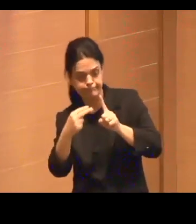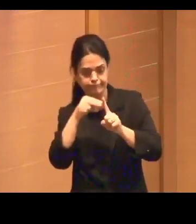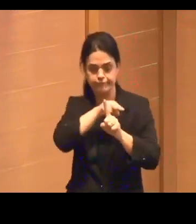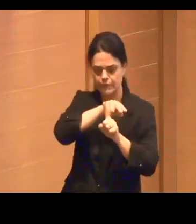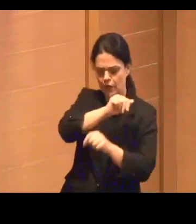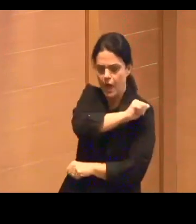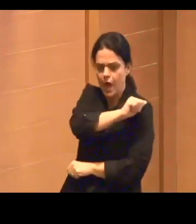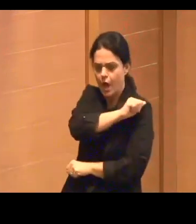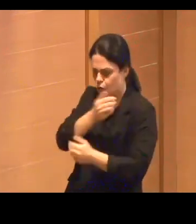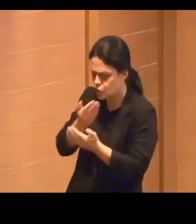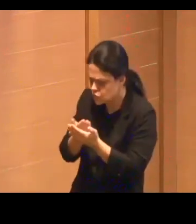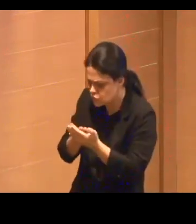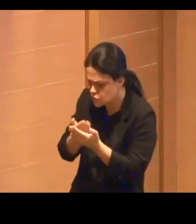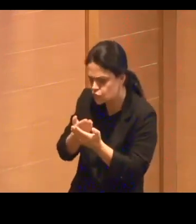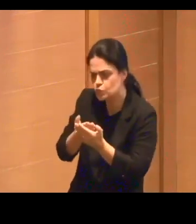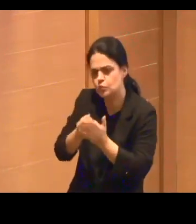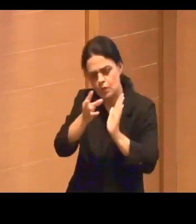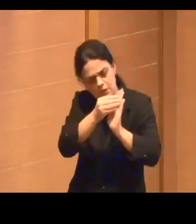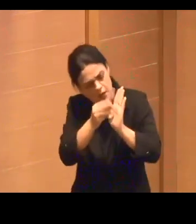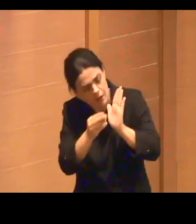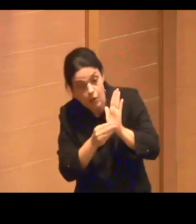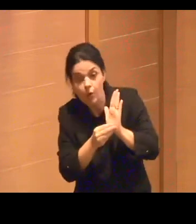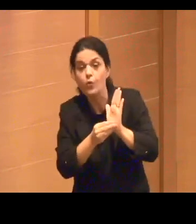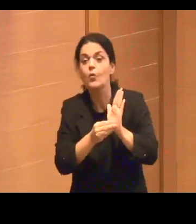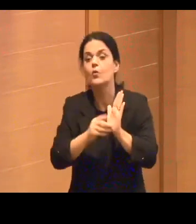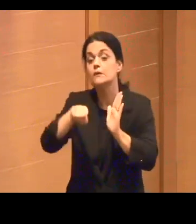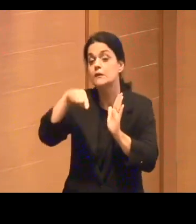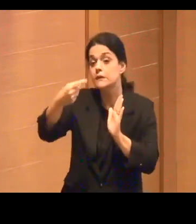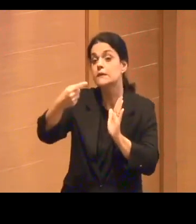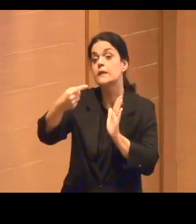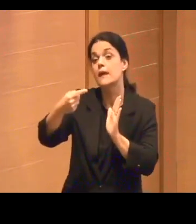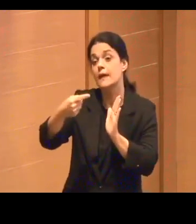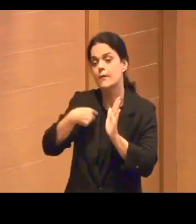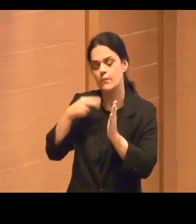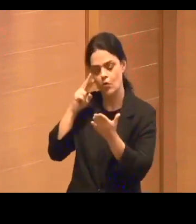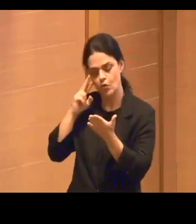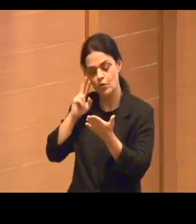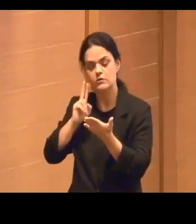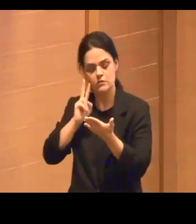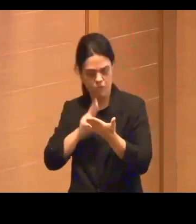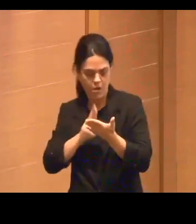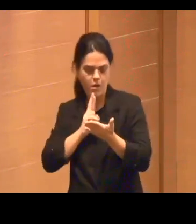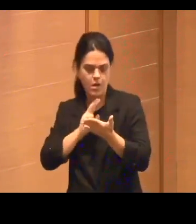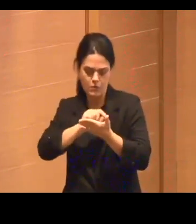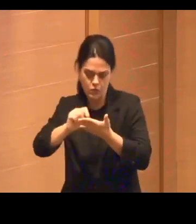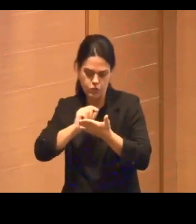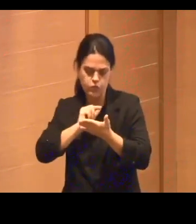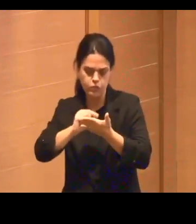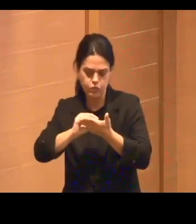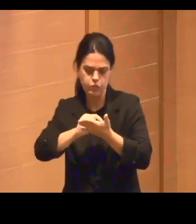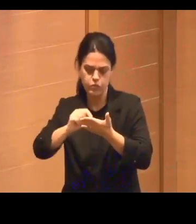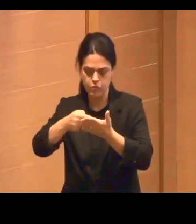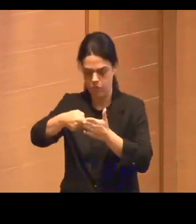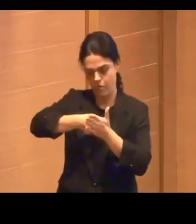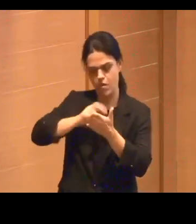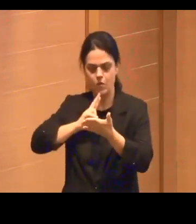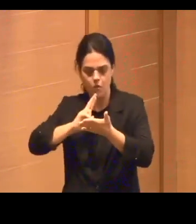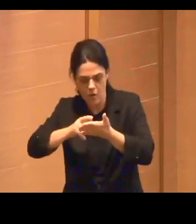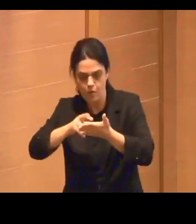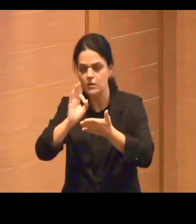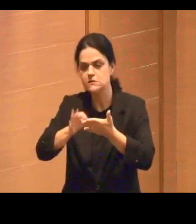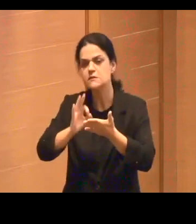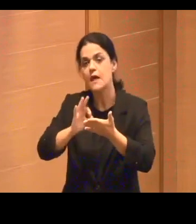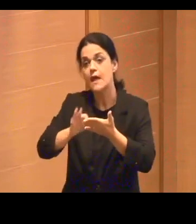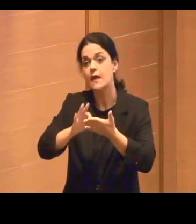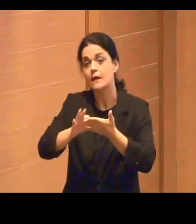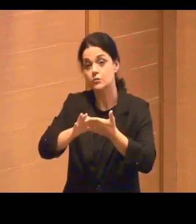estuda aqueles conteúdos, faz testes que a própria máquina corrige, e aí acabou. É isso. É uma forma de